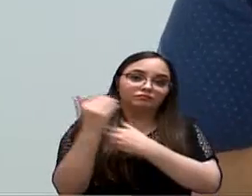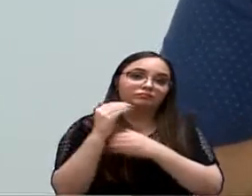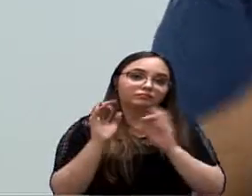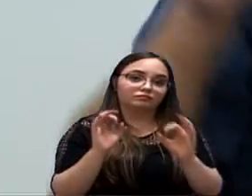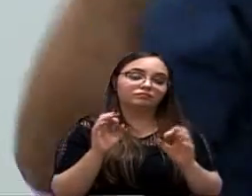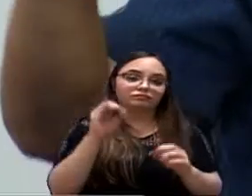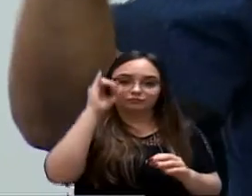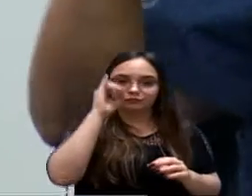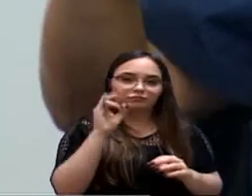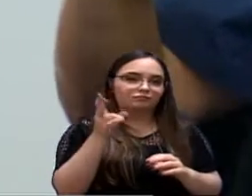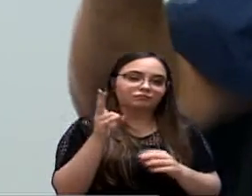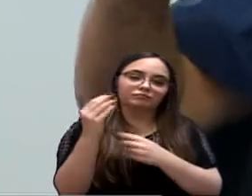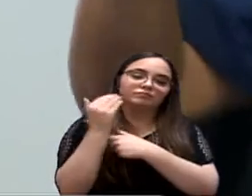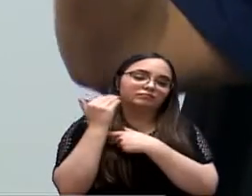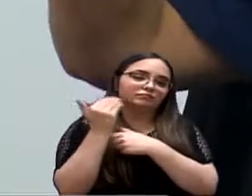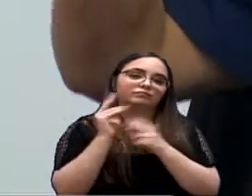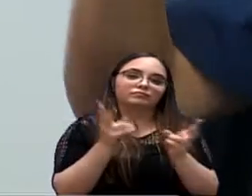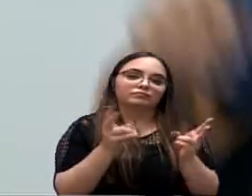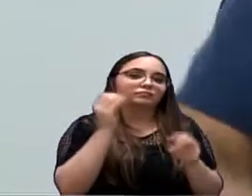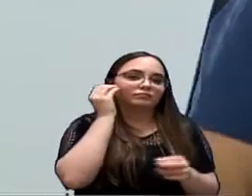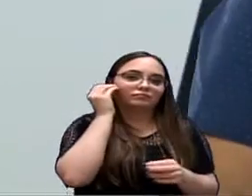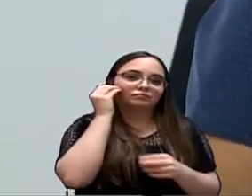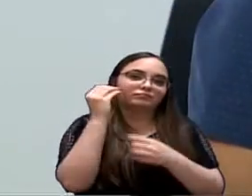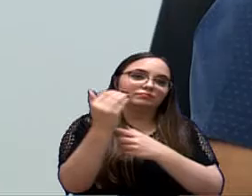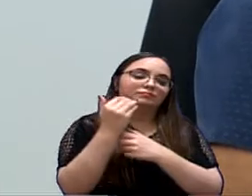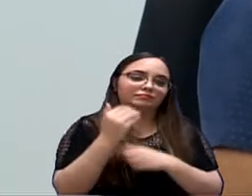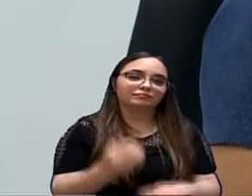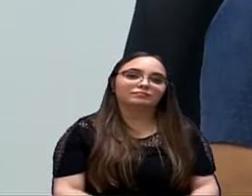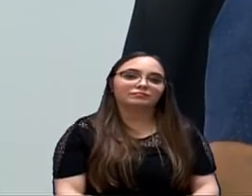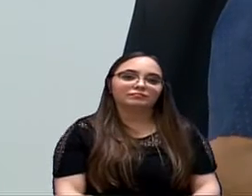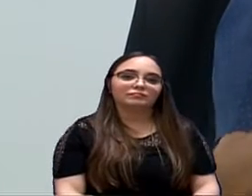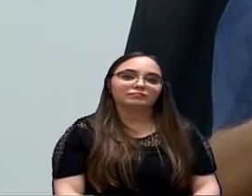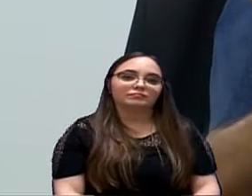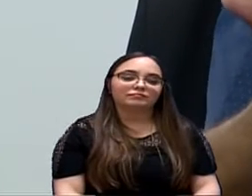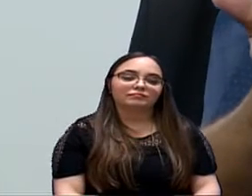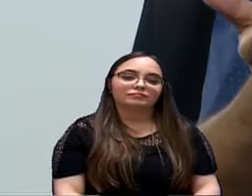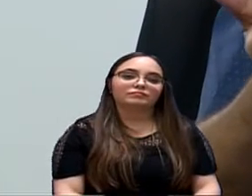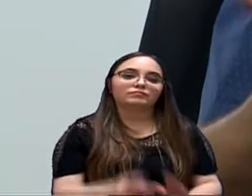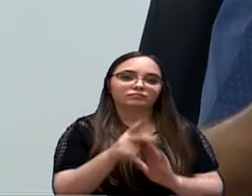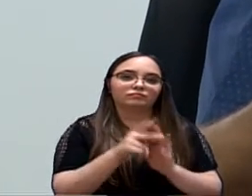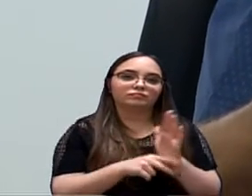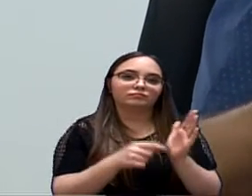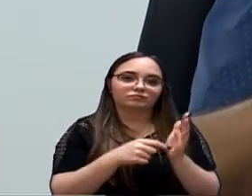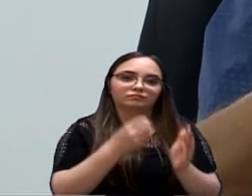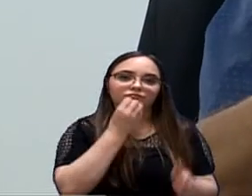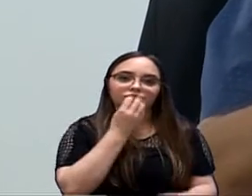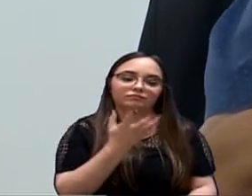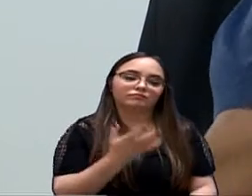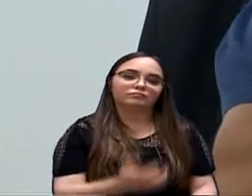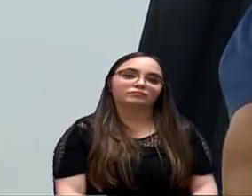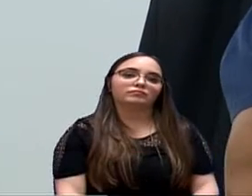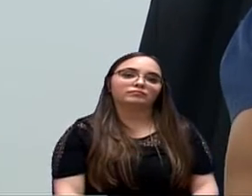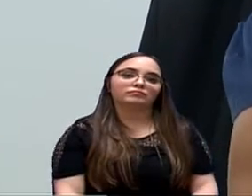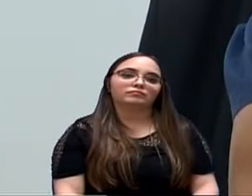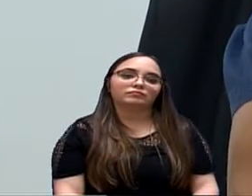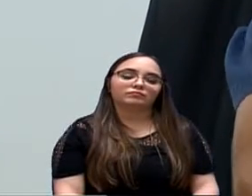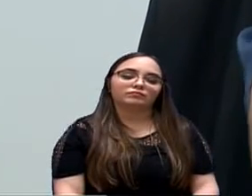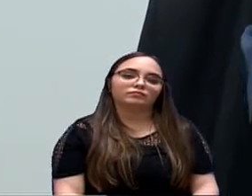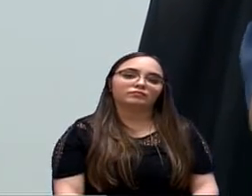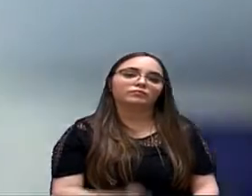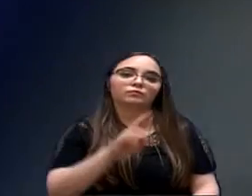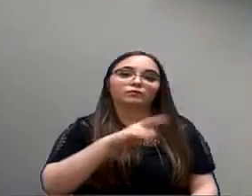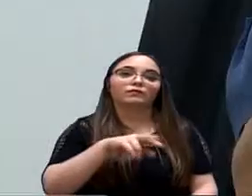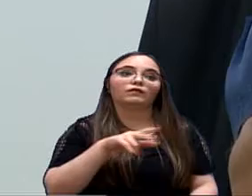Sempre, a Yara sempre tenta me ajudar. sei, a Yara. Sei que a Yara quer. E outro, o projeto é bom. O projeto não é